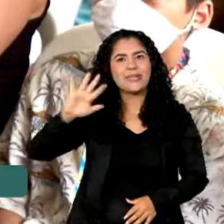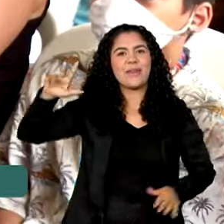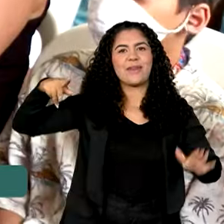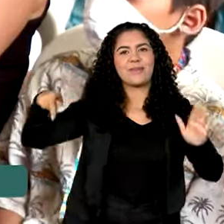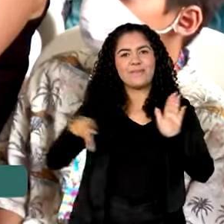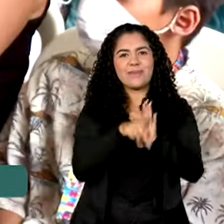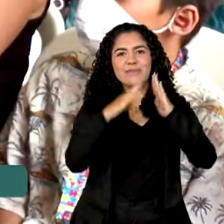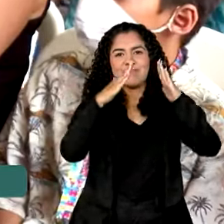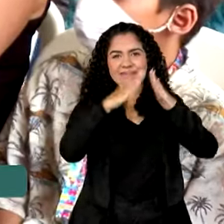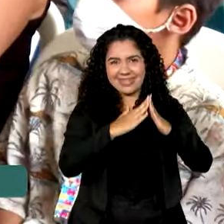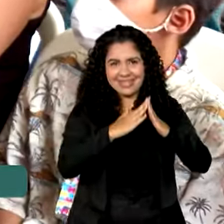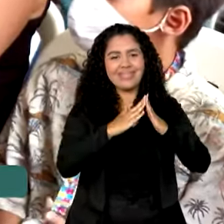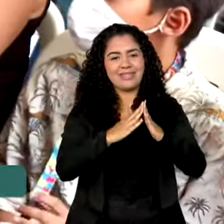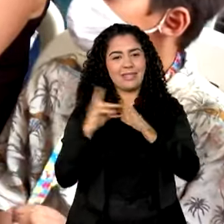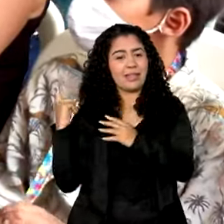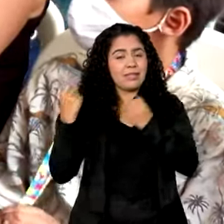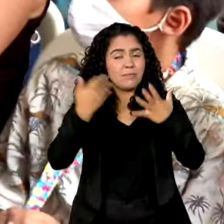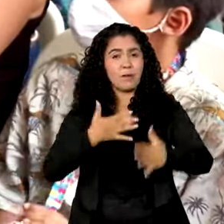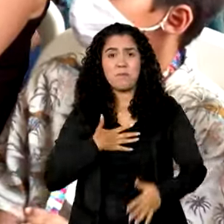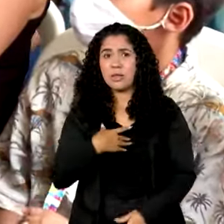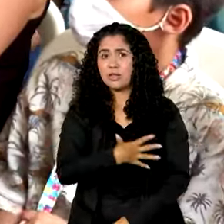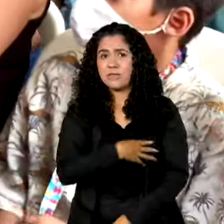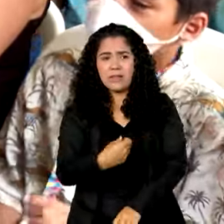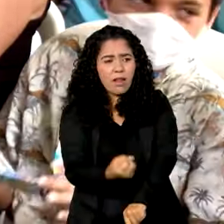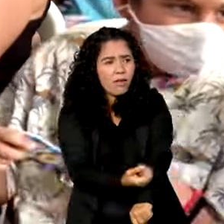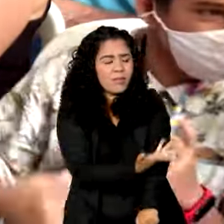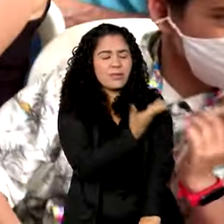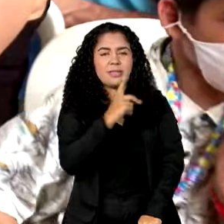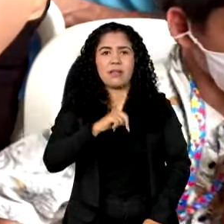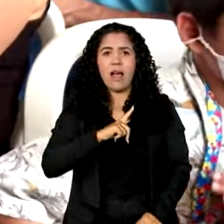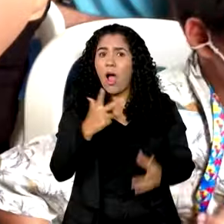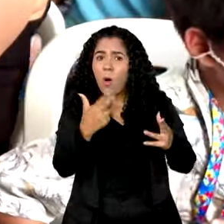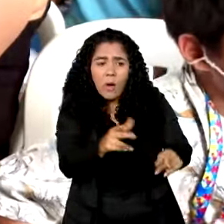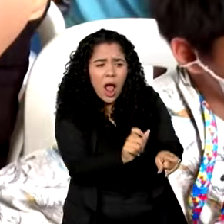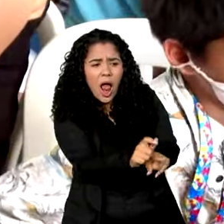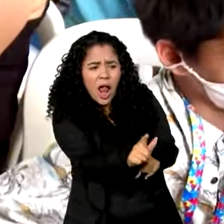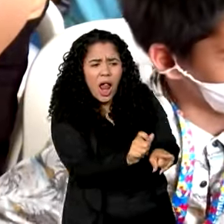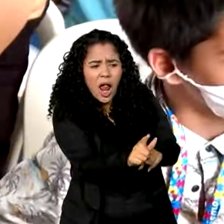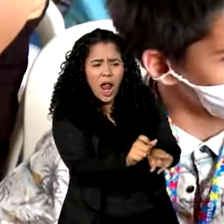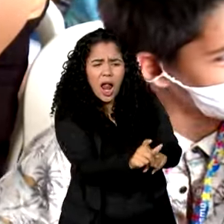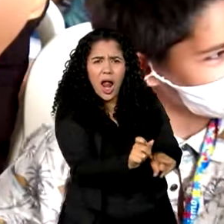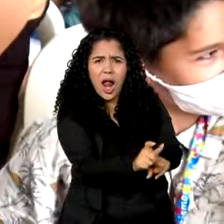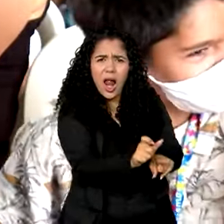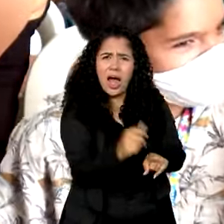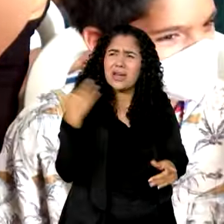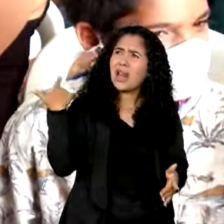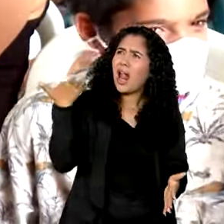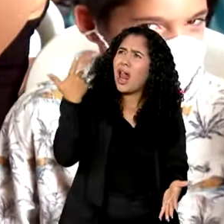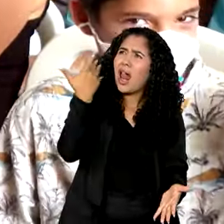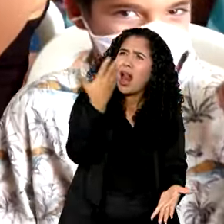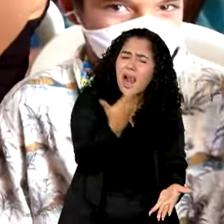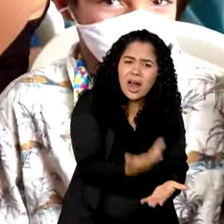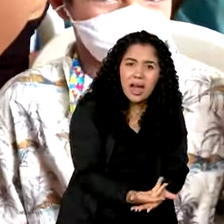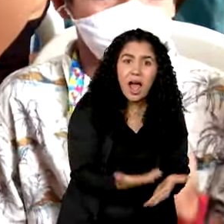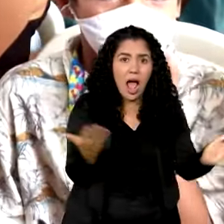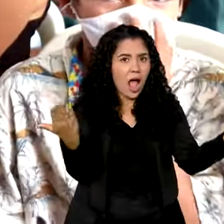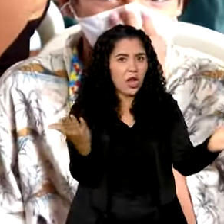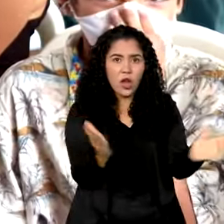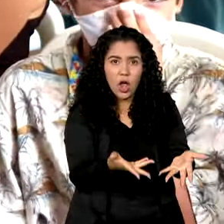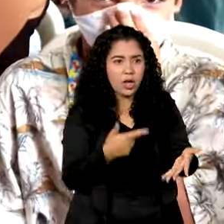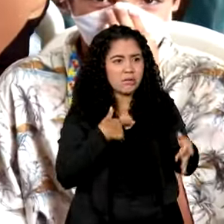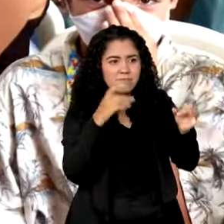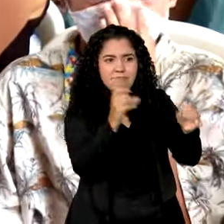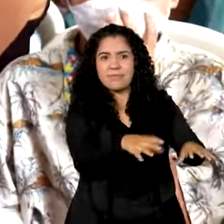Meus filhos estão emocionados. É um aluguel, gente. É um aluguel pagando a vida toda. Eu vou sair desse aluguel.